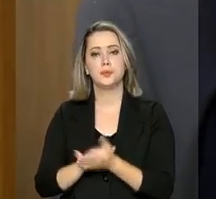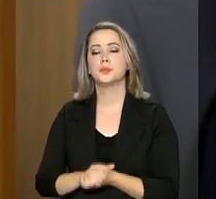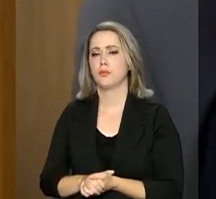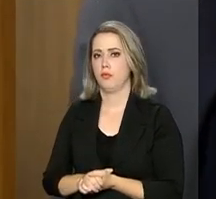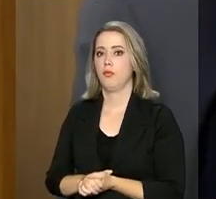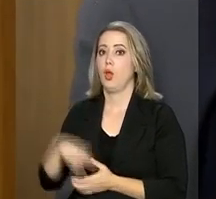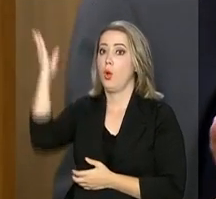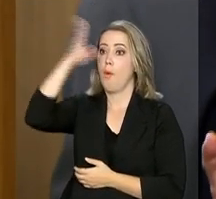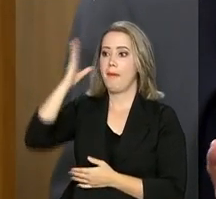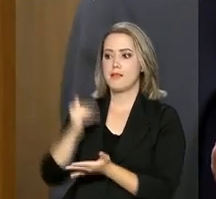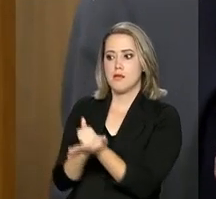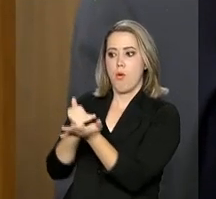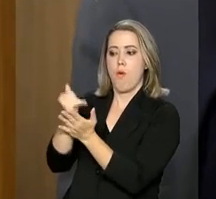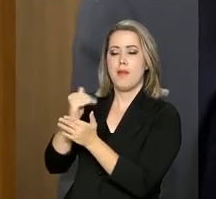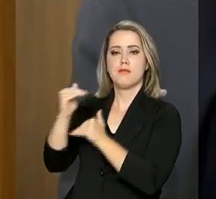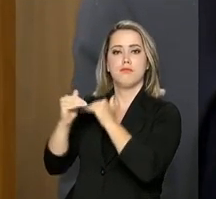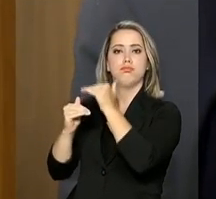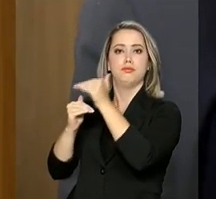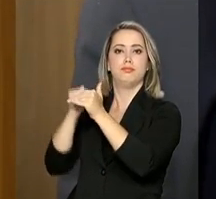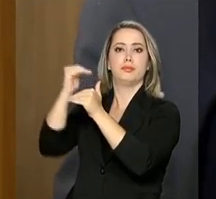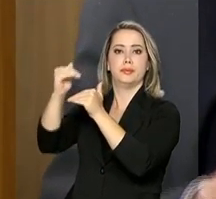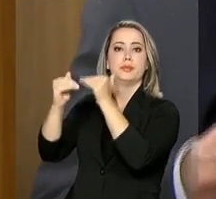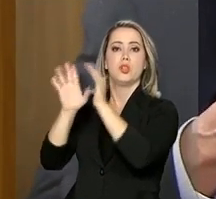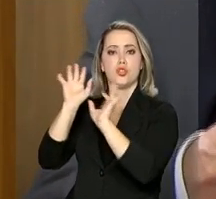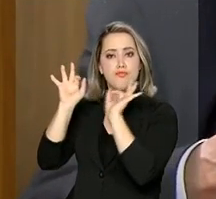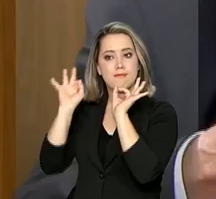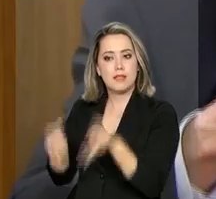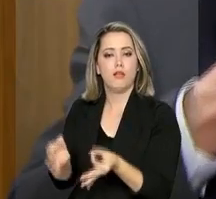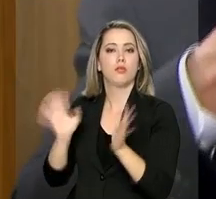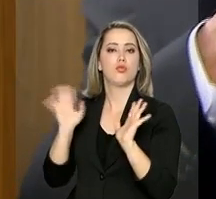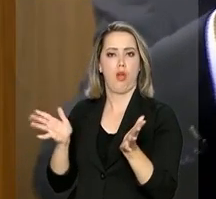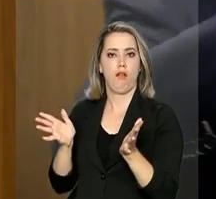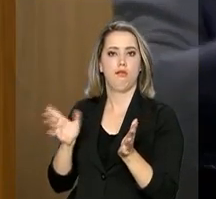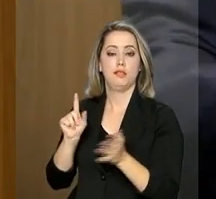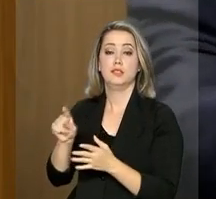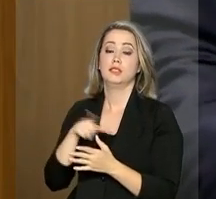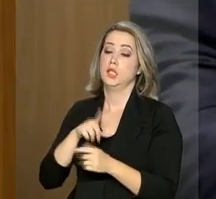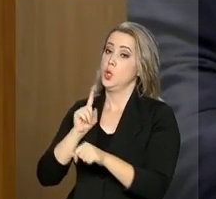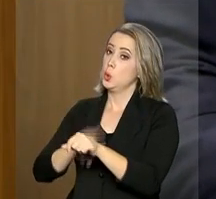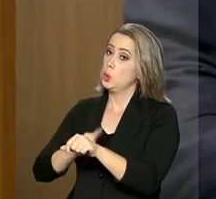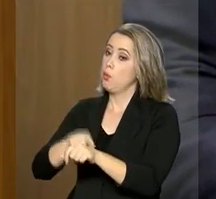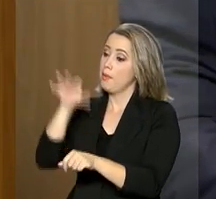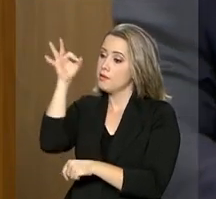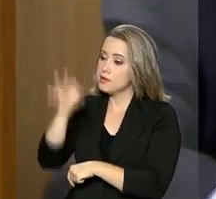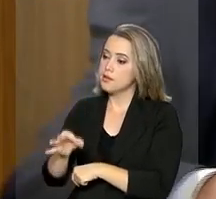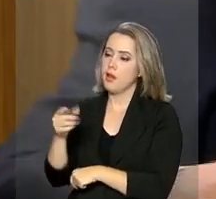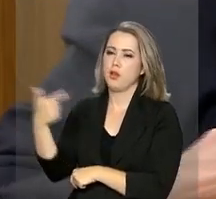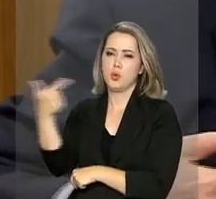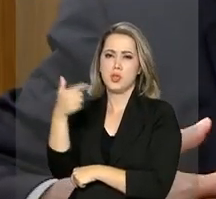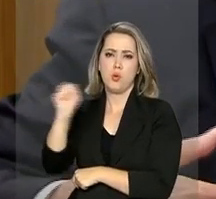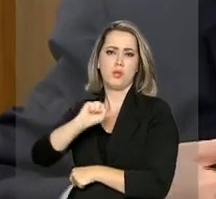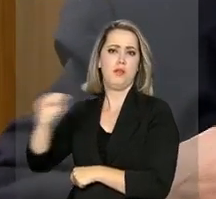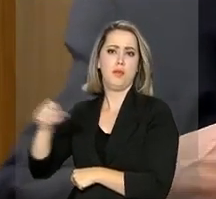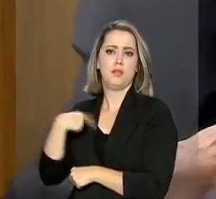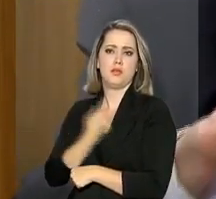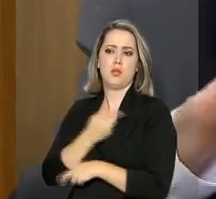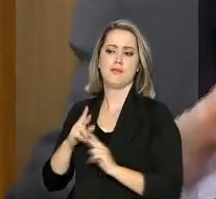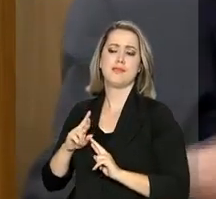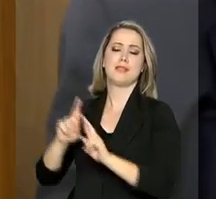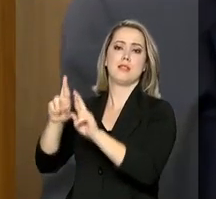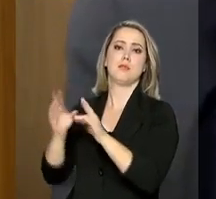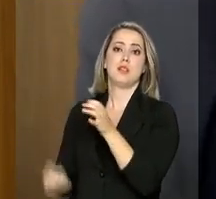começa a crescer, isso é o fato concreto. E no devido tempo, no segundo semestre, esperamos que o